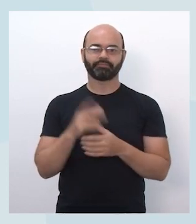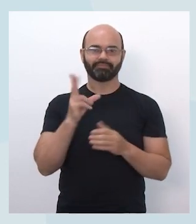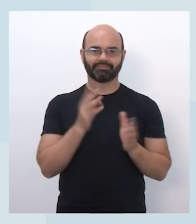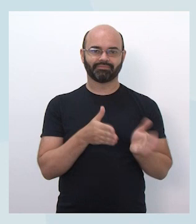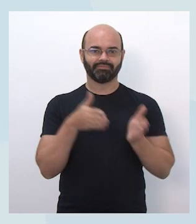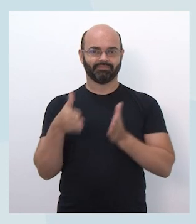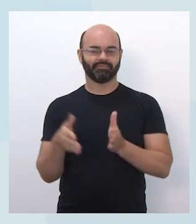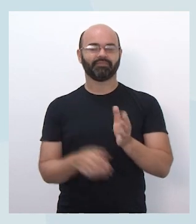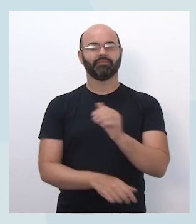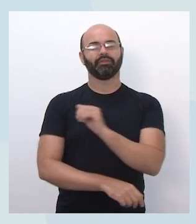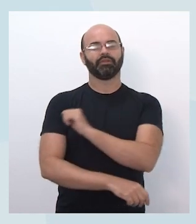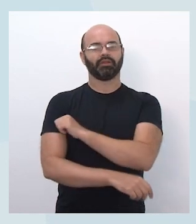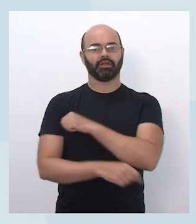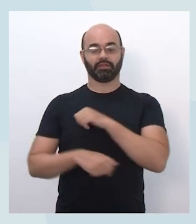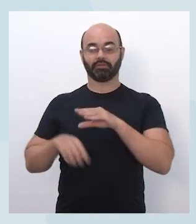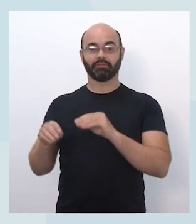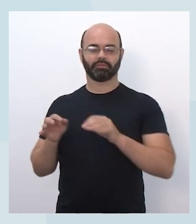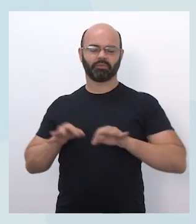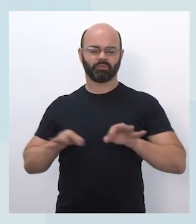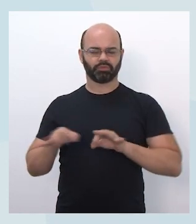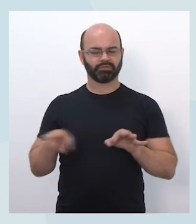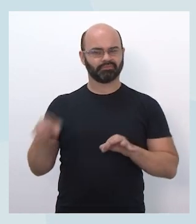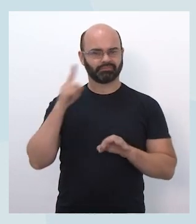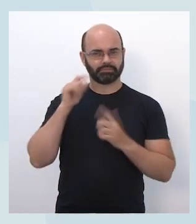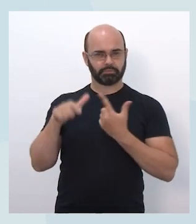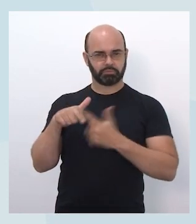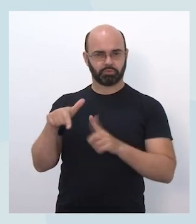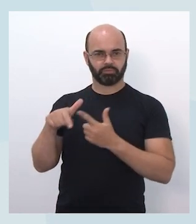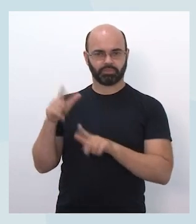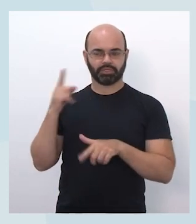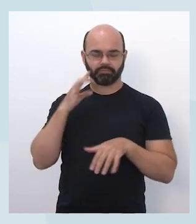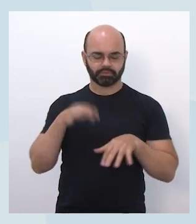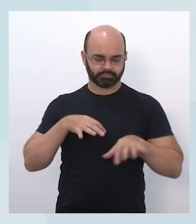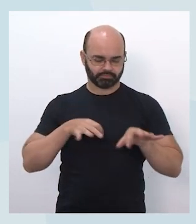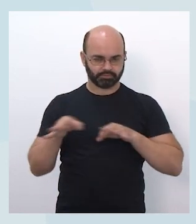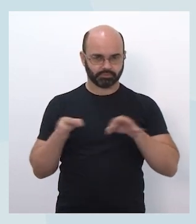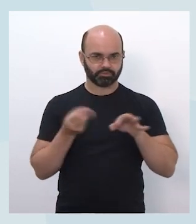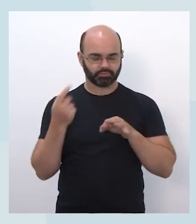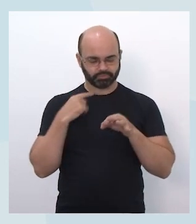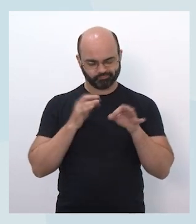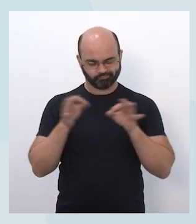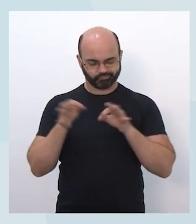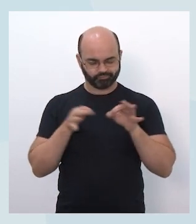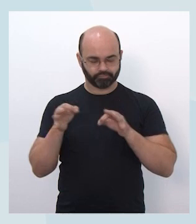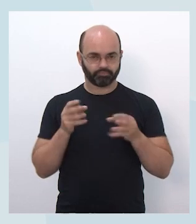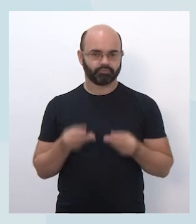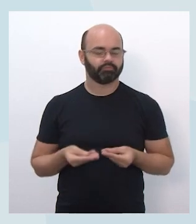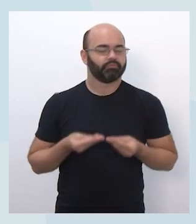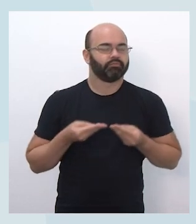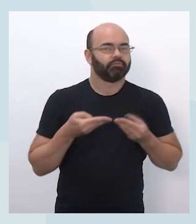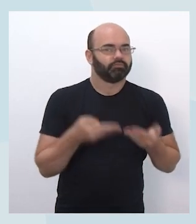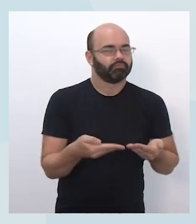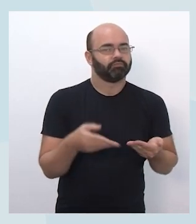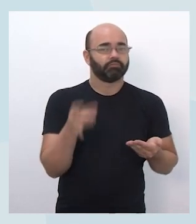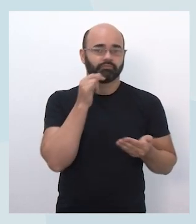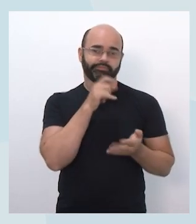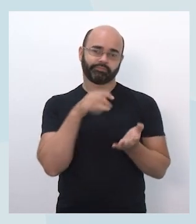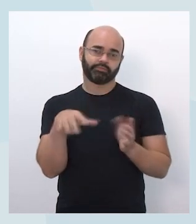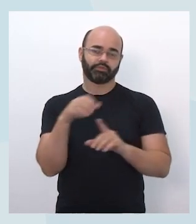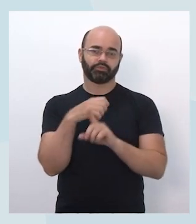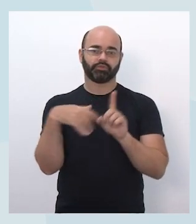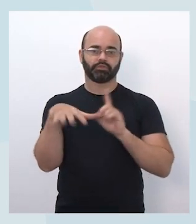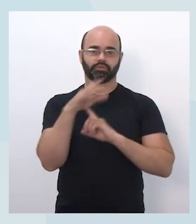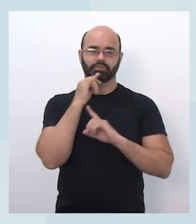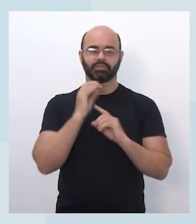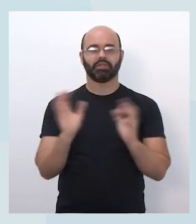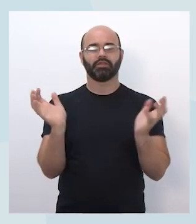o estudante vai implementar esses projetos idealizados, contribuindo para o desenvolvimento da sociedade e do meio ambiente, de acordo com